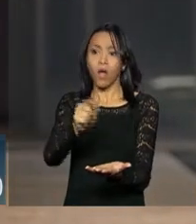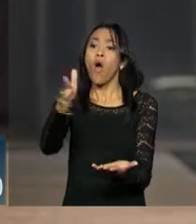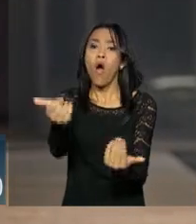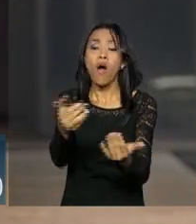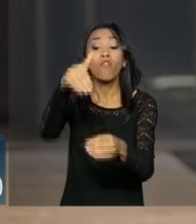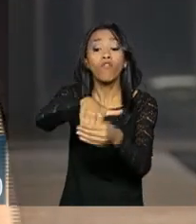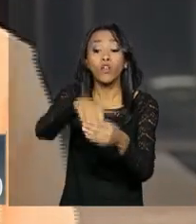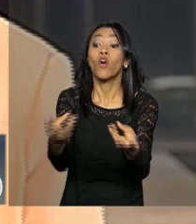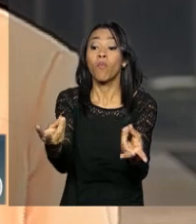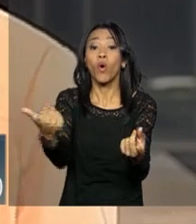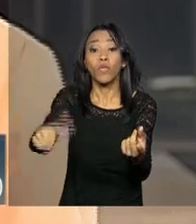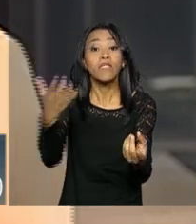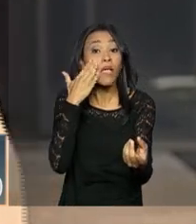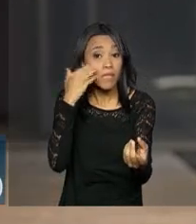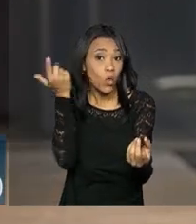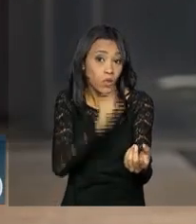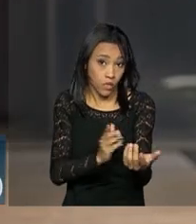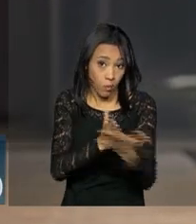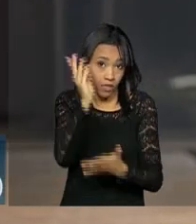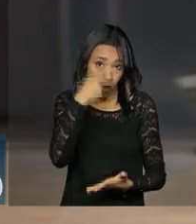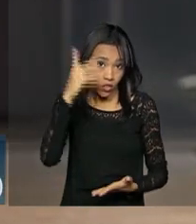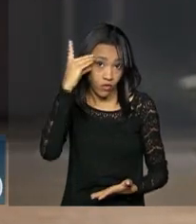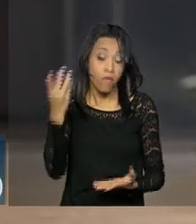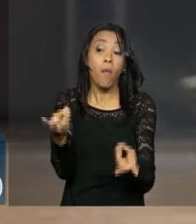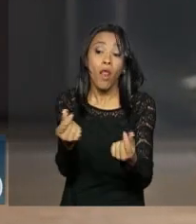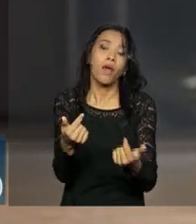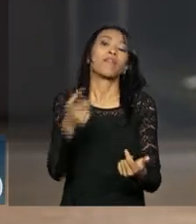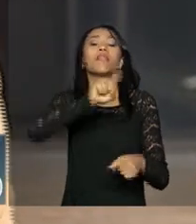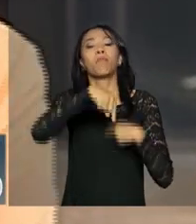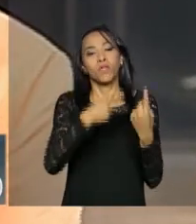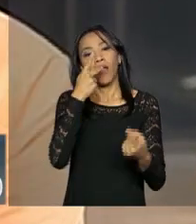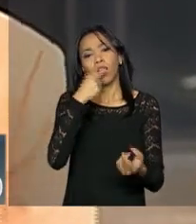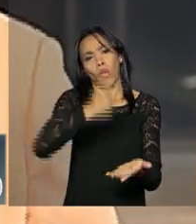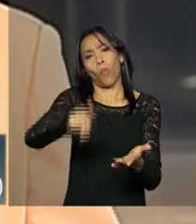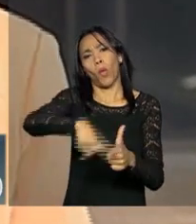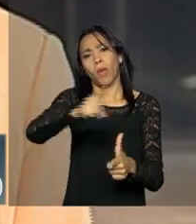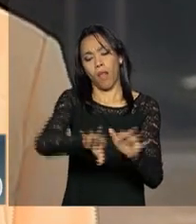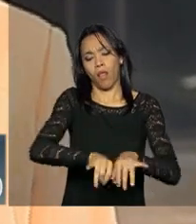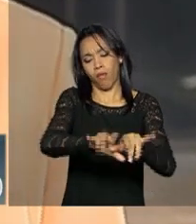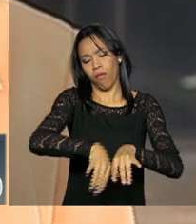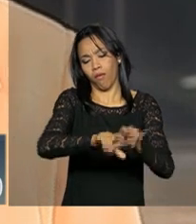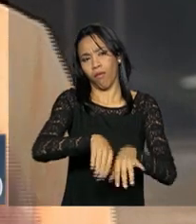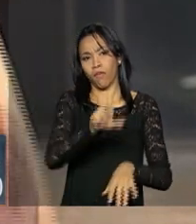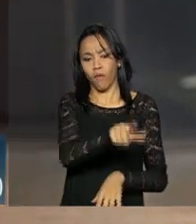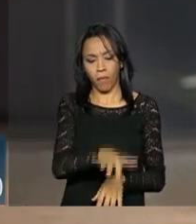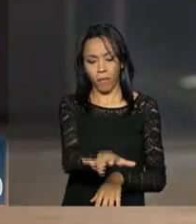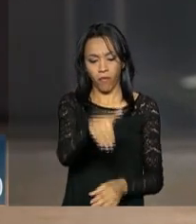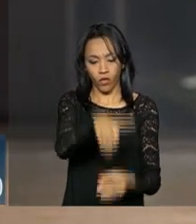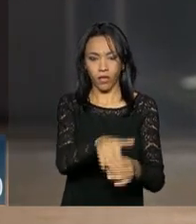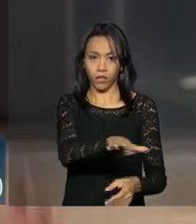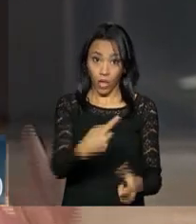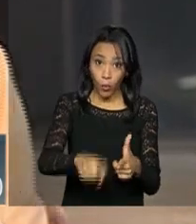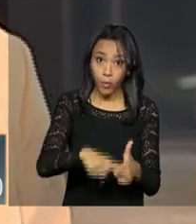votos, depois falaram que as urnas tinham problema, fizeram auditoria nas urnas, não apareceu problema nenhum. Depois,